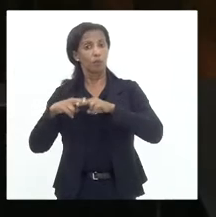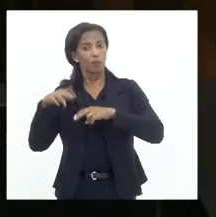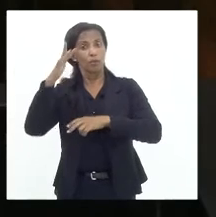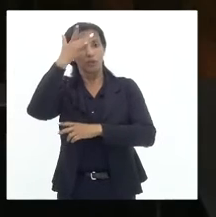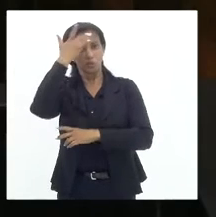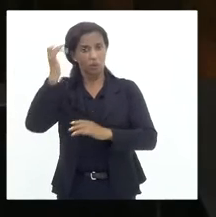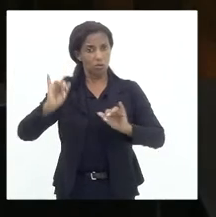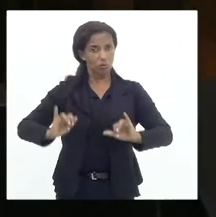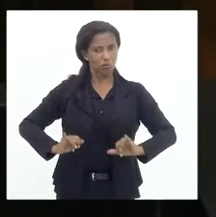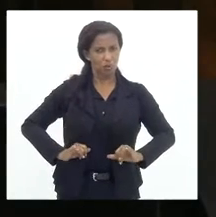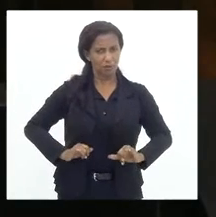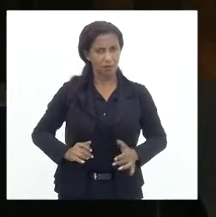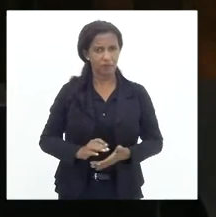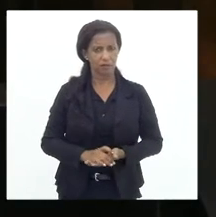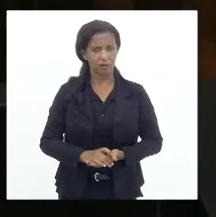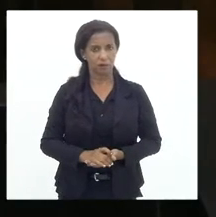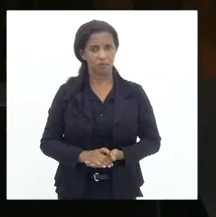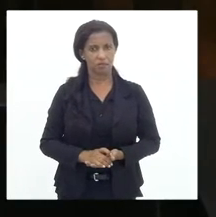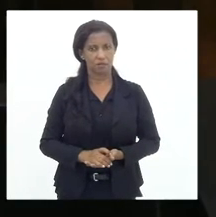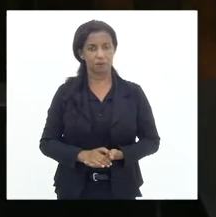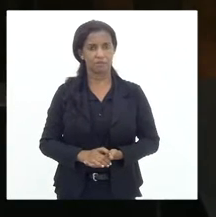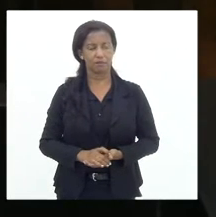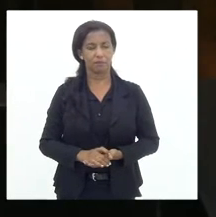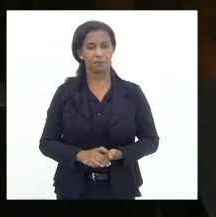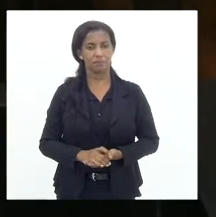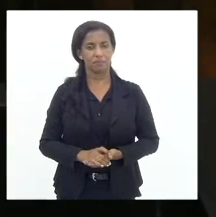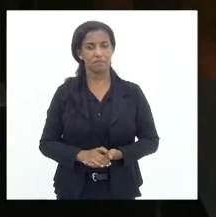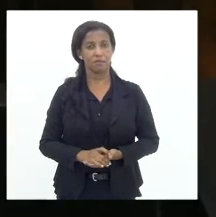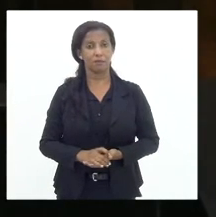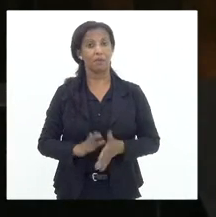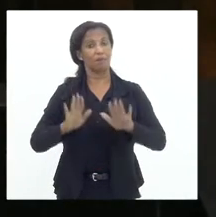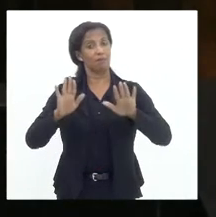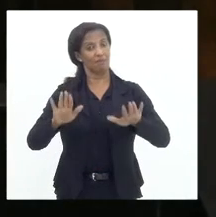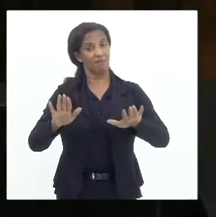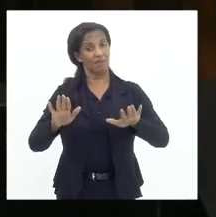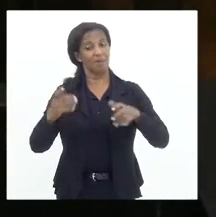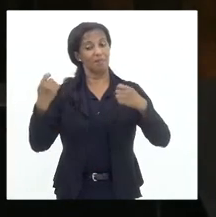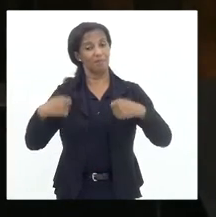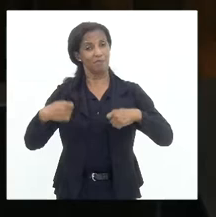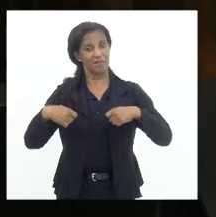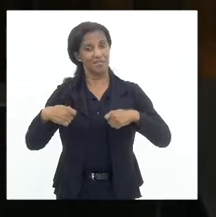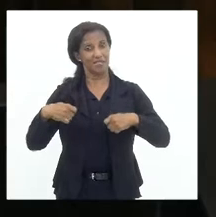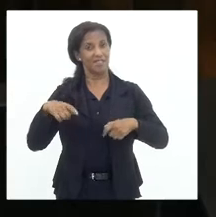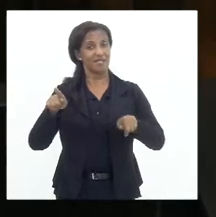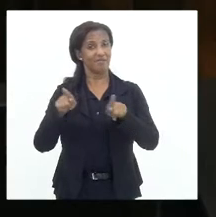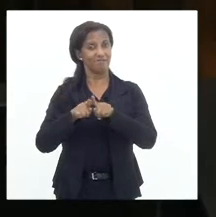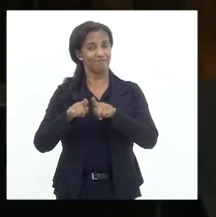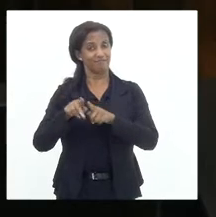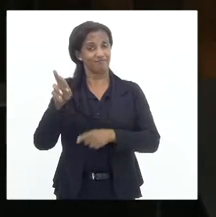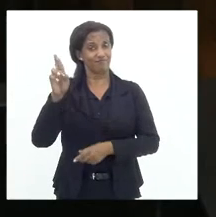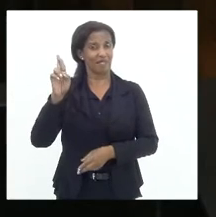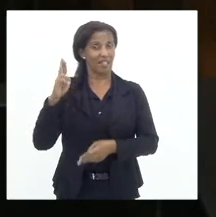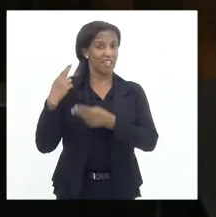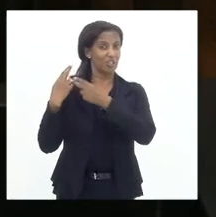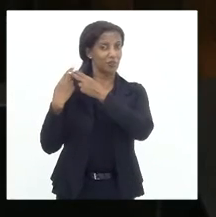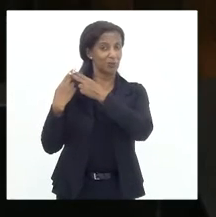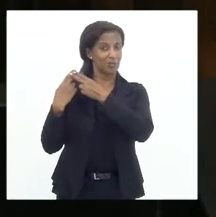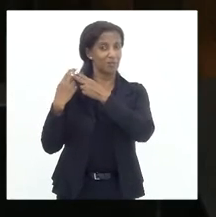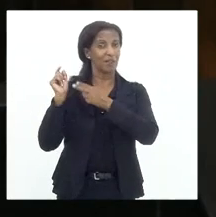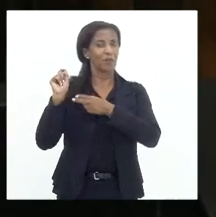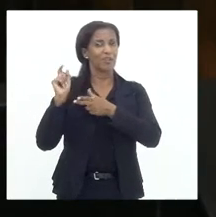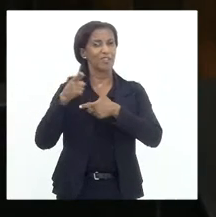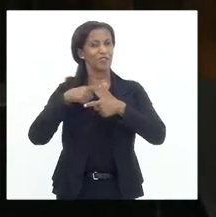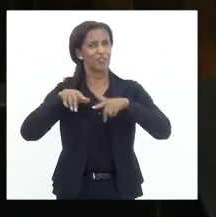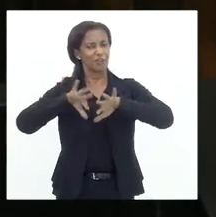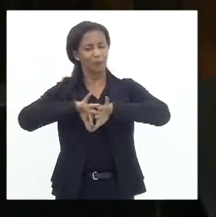sofrem, aliás, aliás, a gente tem que dividir um pouco de responsabilidade, Tia Ju, que uma das colocações que ele